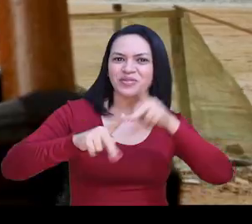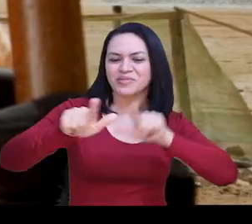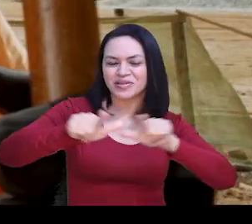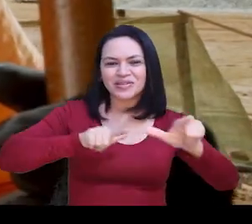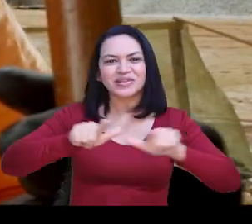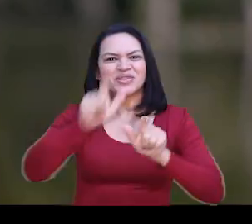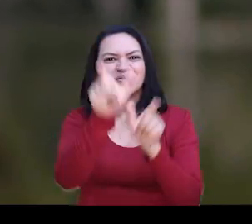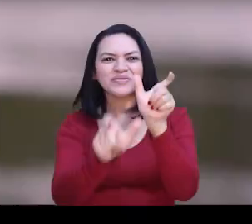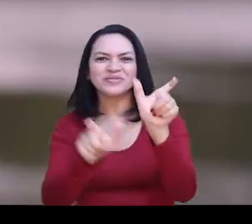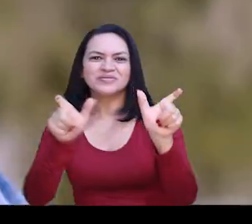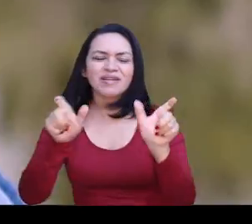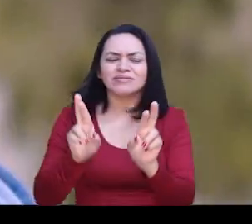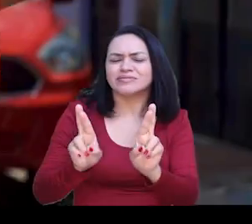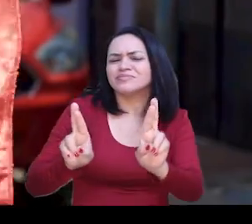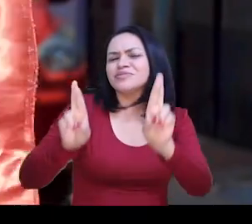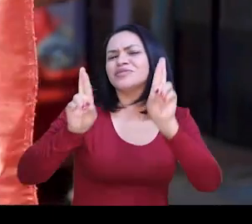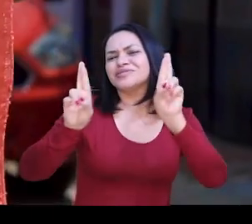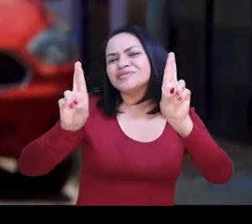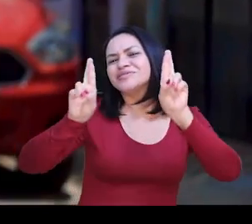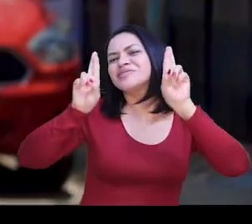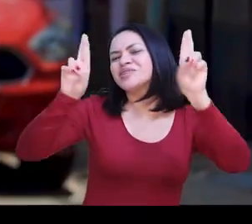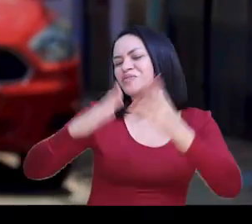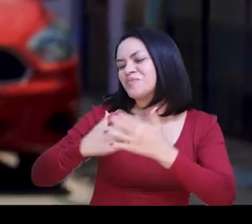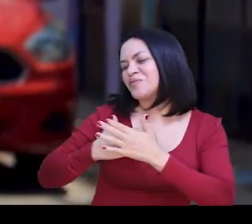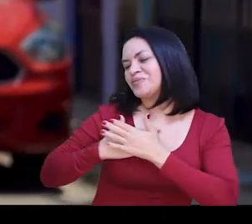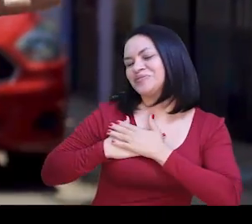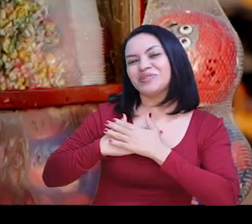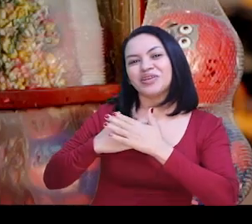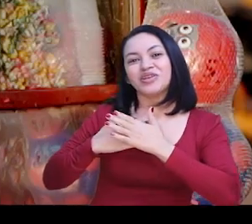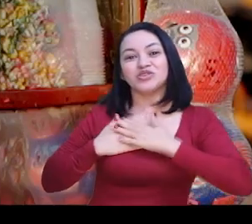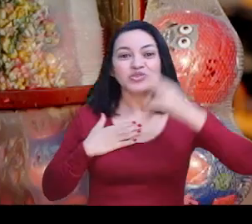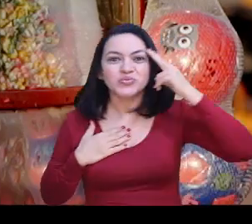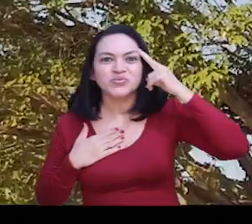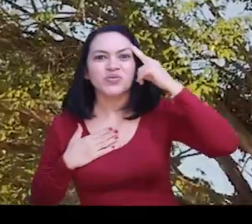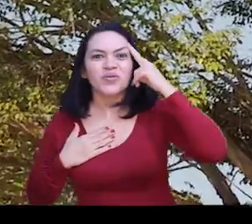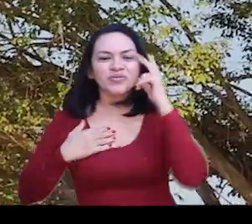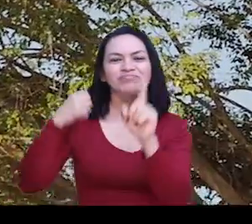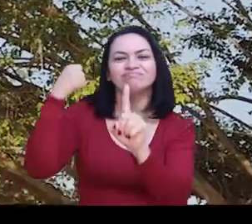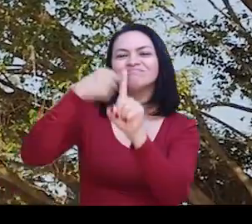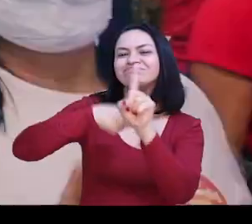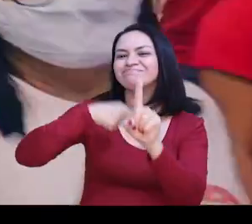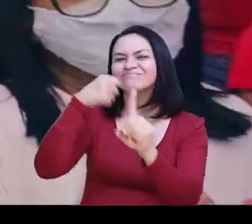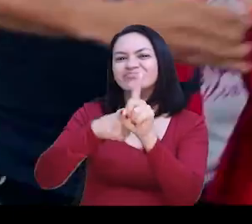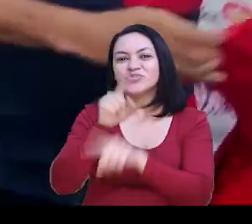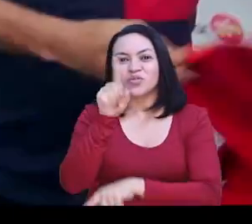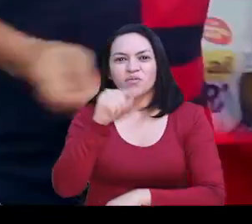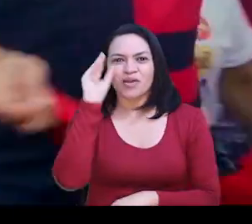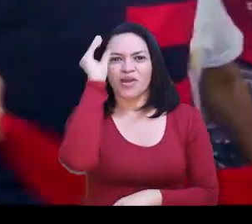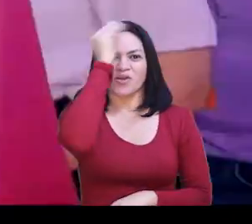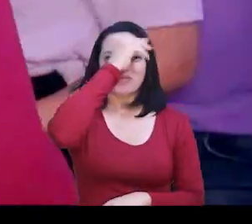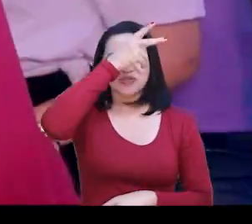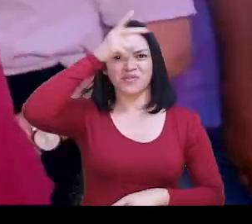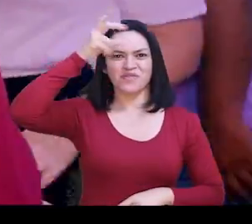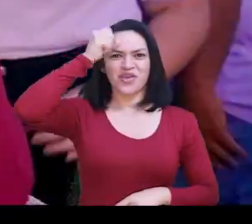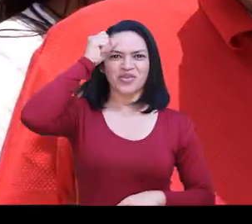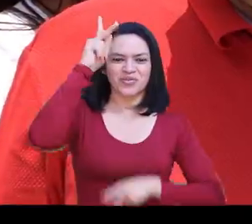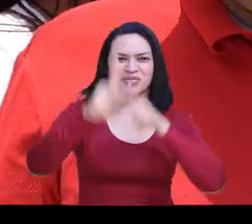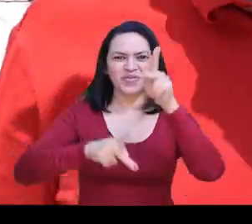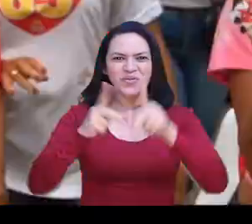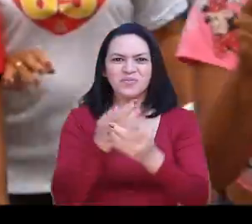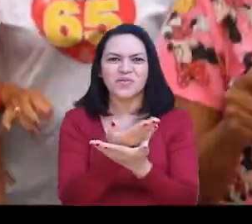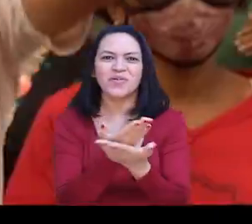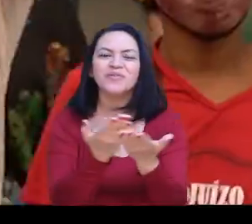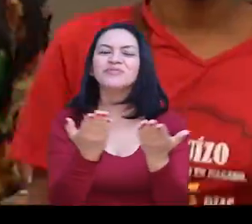povo trabalhador. Traz a esperança de prata, de um sonho de um lutador. É Rubens